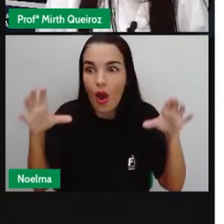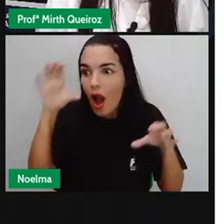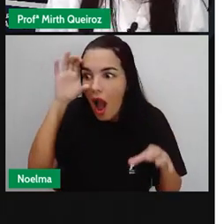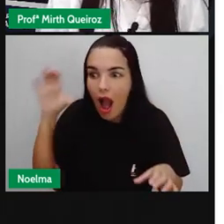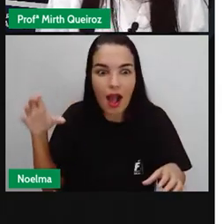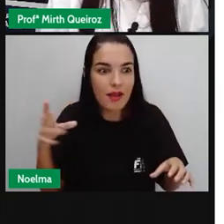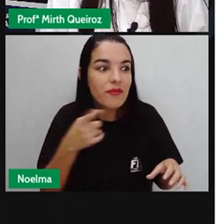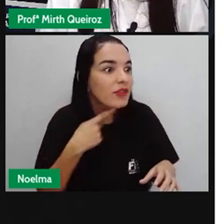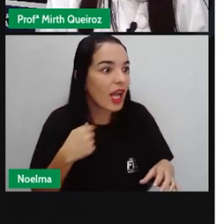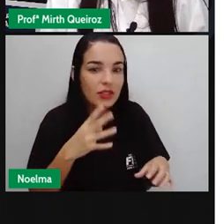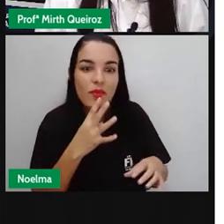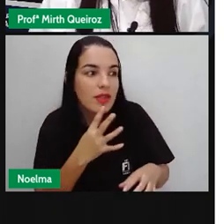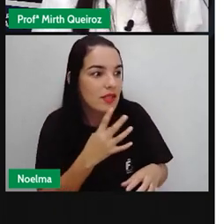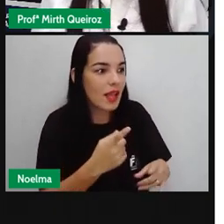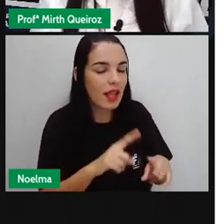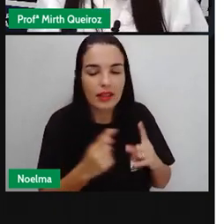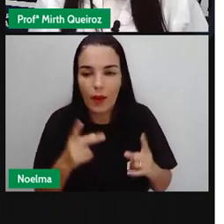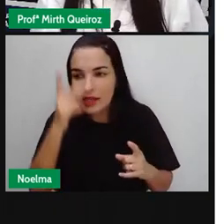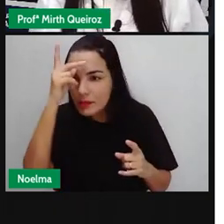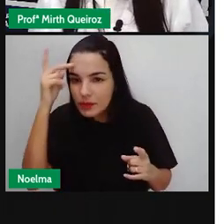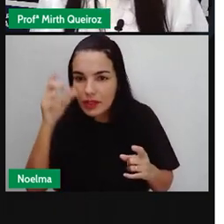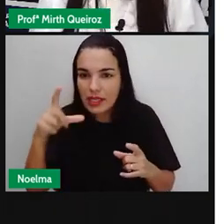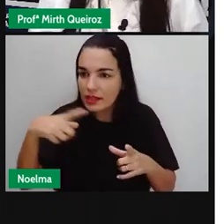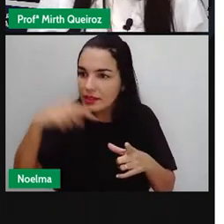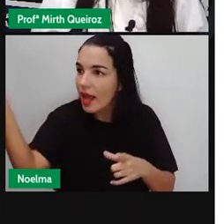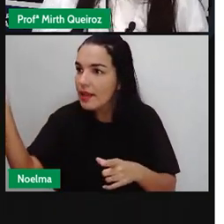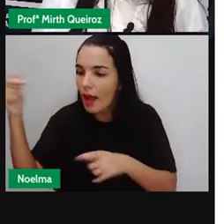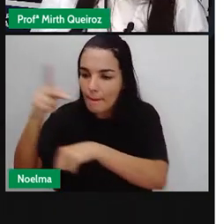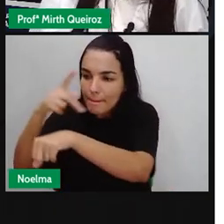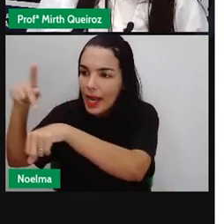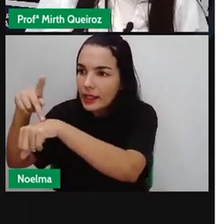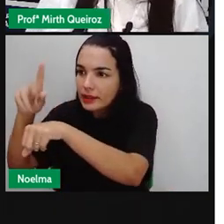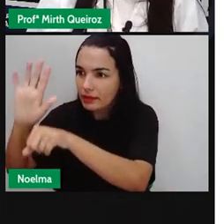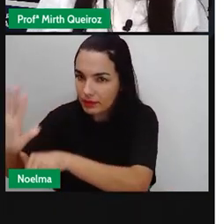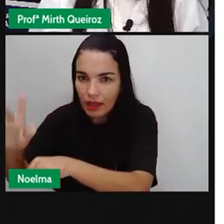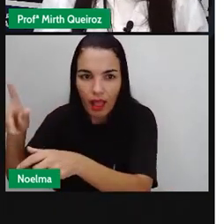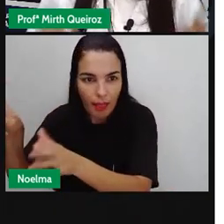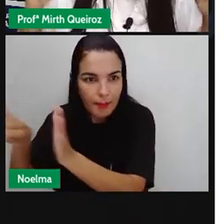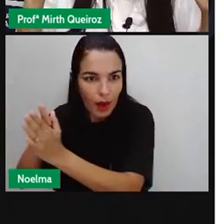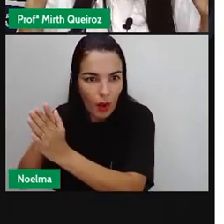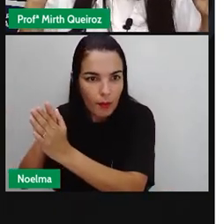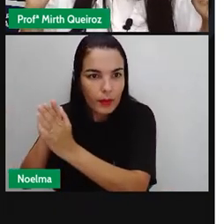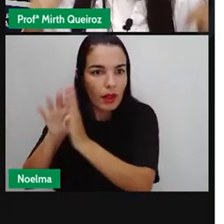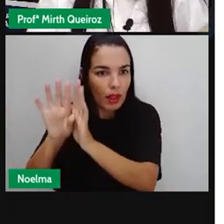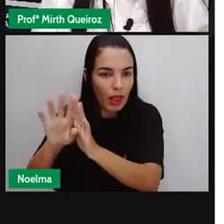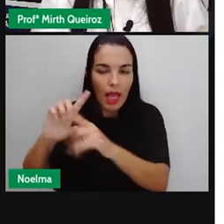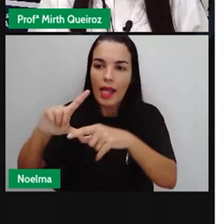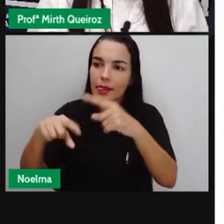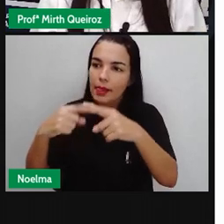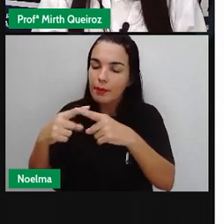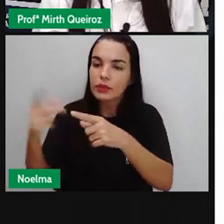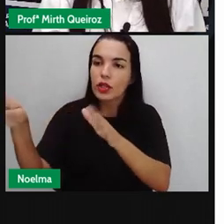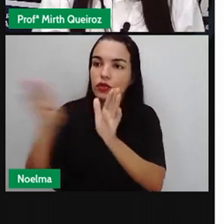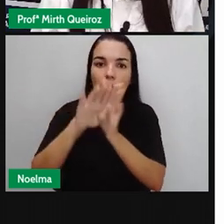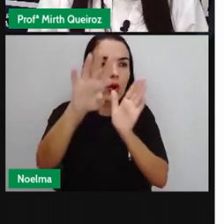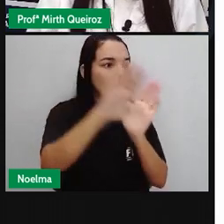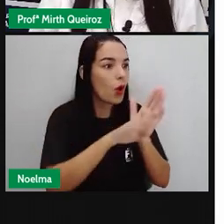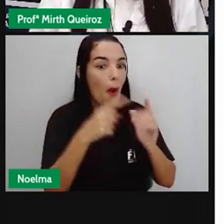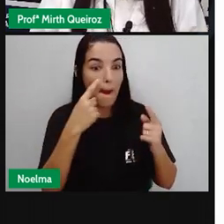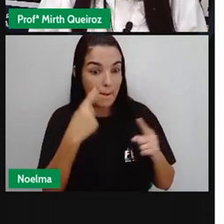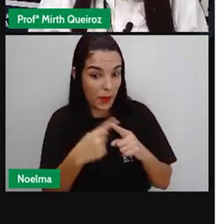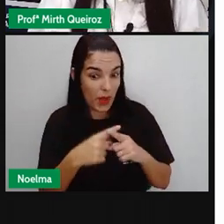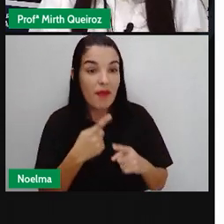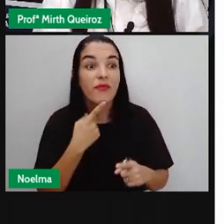saíam dos seus países de origem e vieram para a América. Posteriormente, quando foi aí descoberto, vieram também para